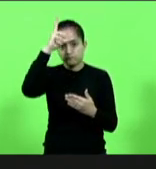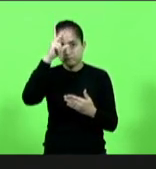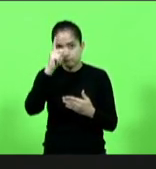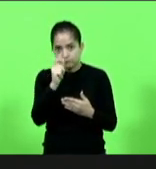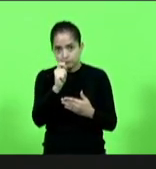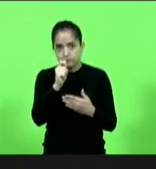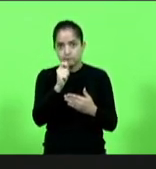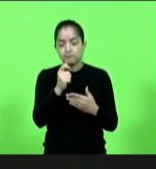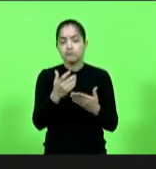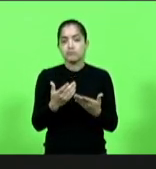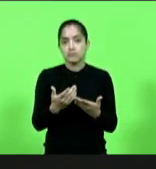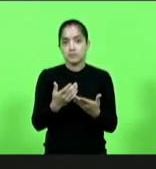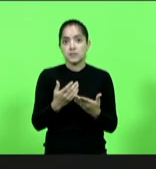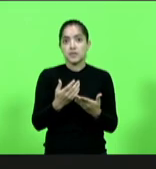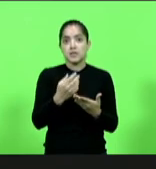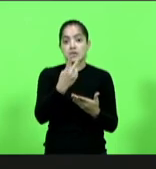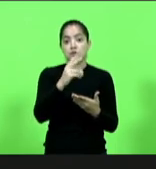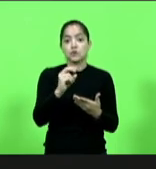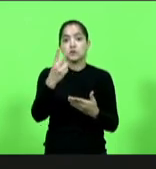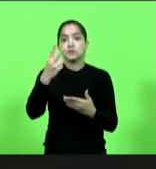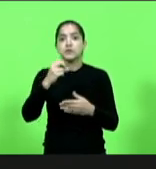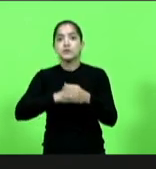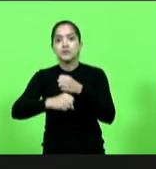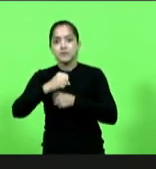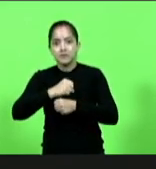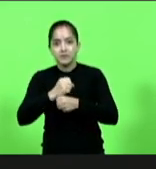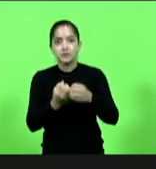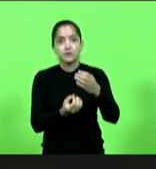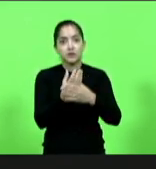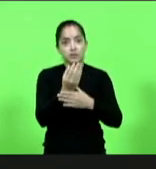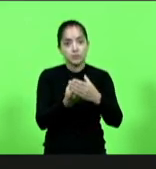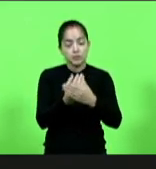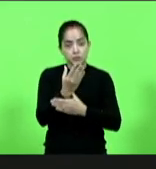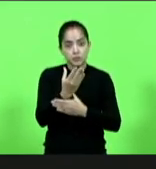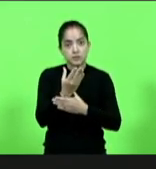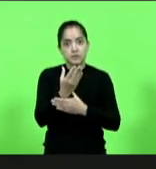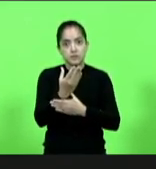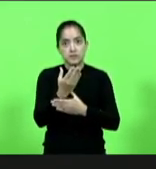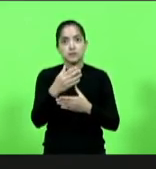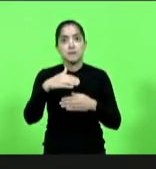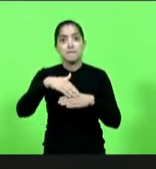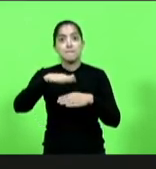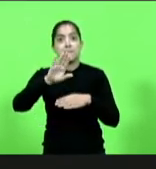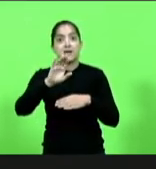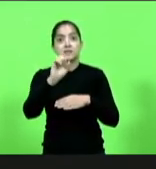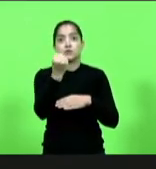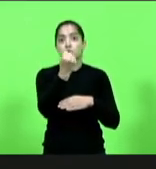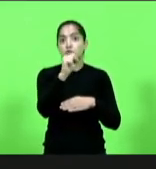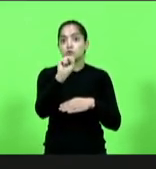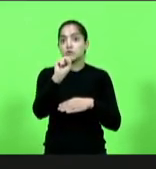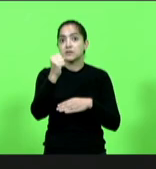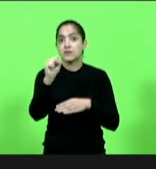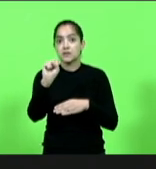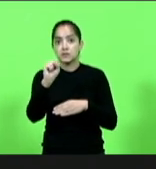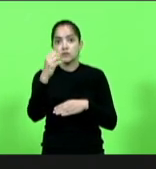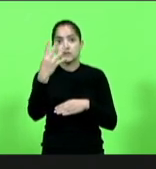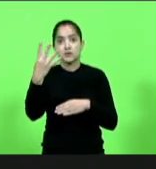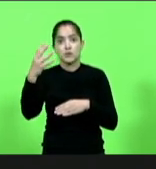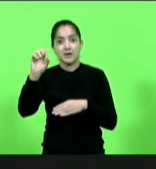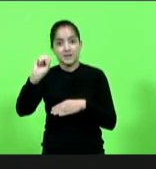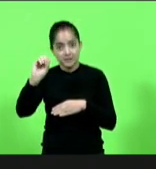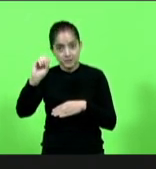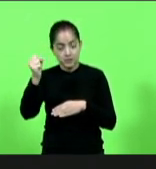que em 2020 foram produzidos aqui no estado e destinados ao abate mais de 848 milhões de